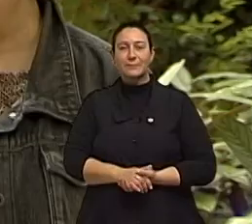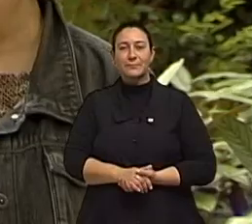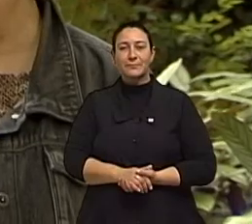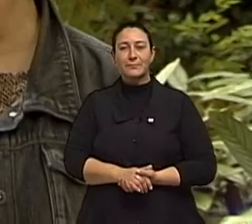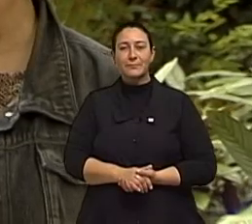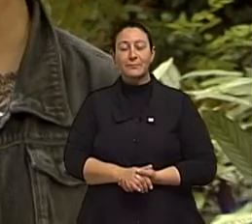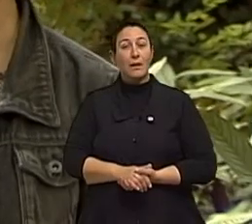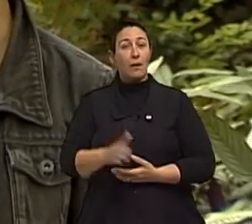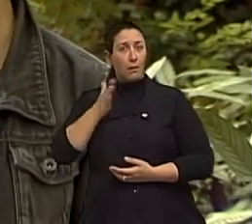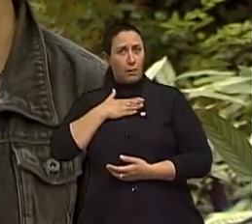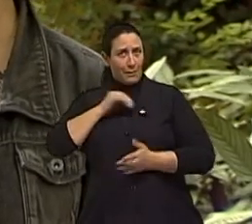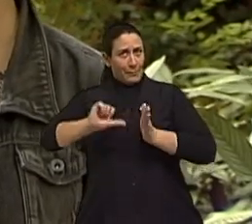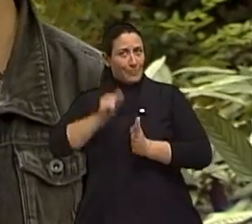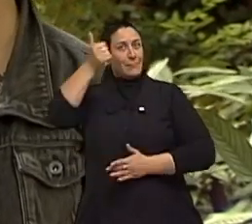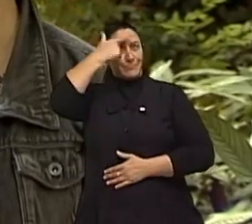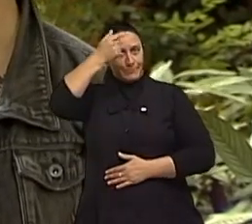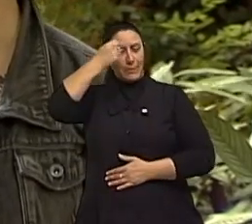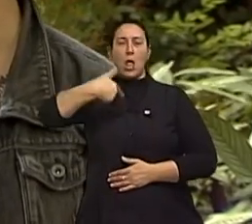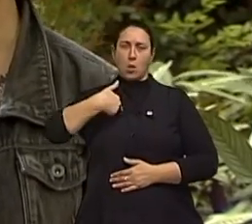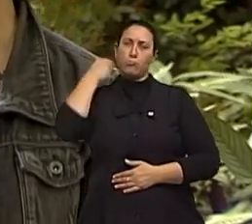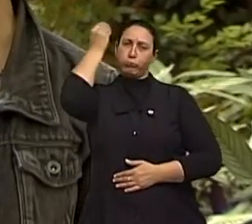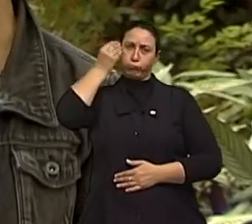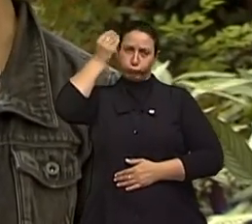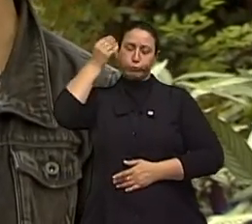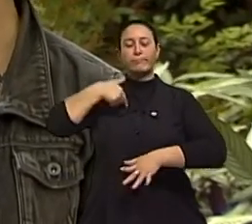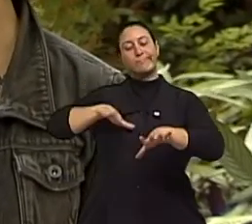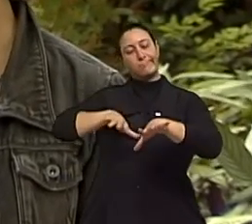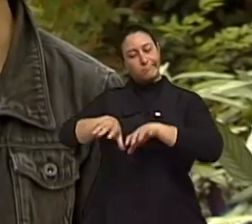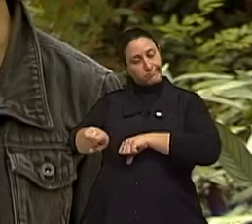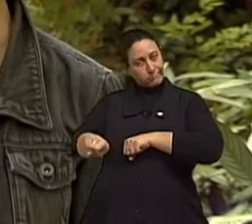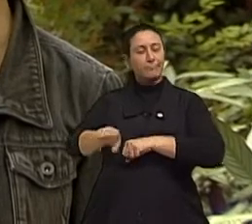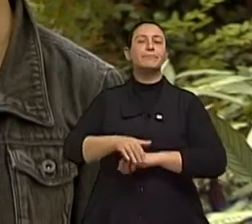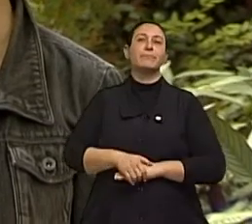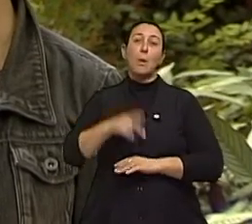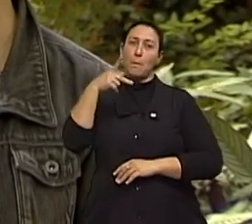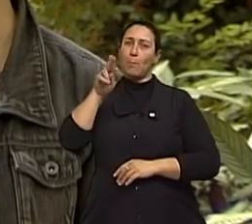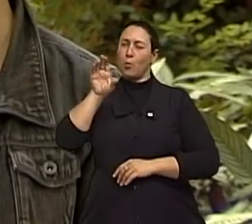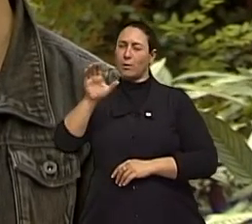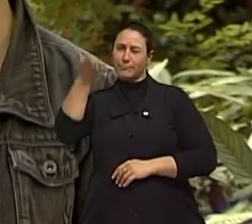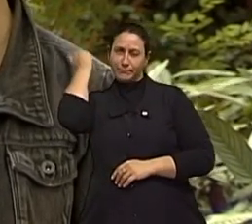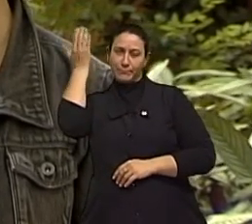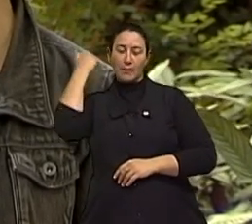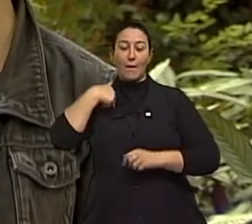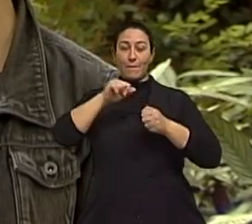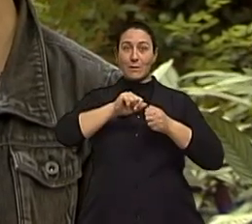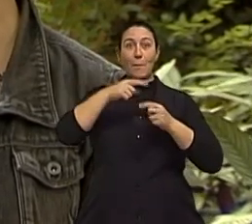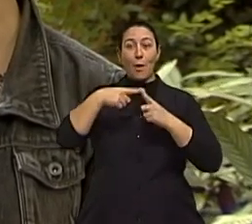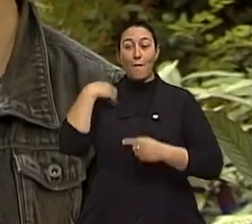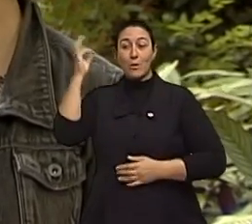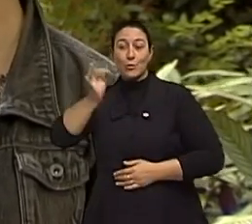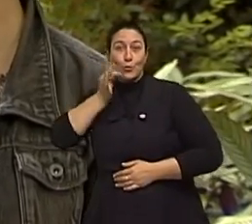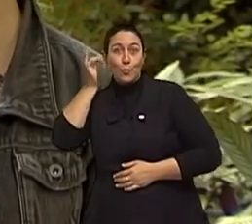A minha primeira graduação foi em psicologia. Eu fiz psicologia na PUC, porque no ano em que eu fiz vestibular,